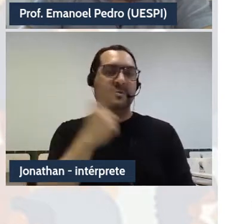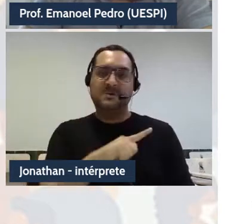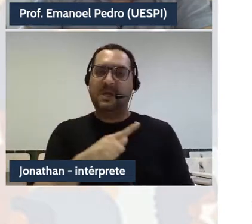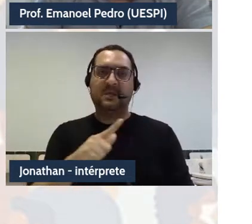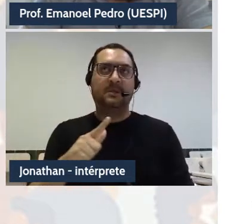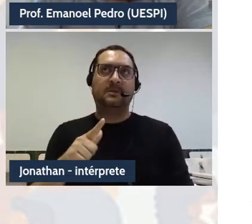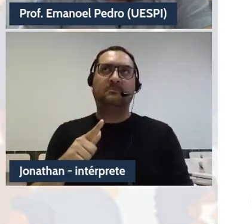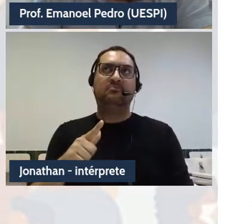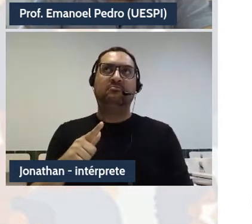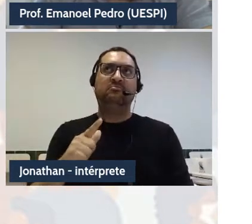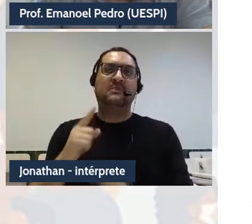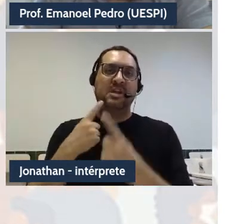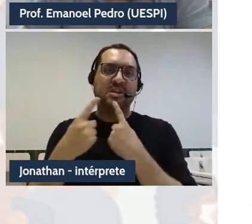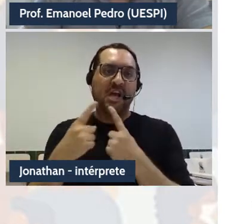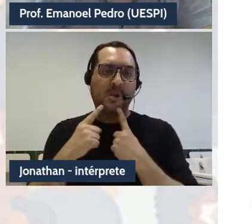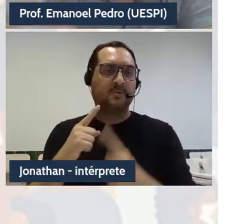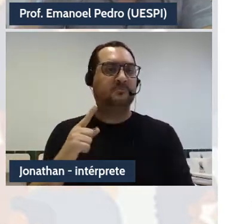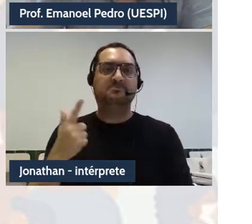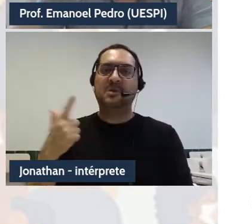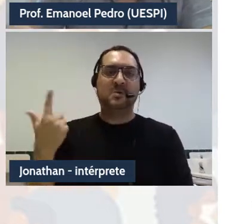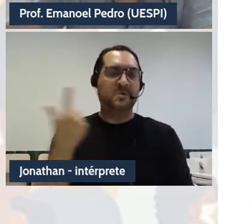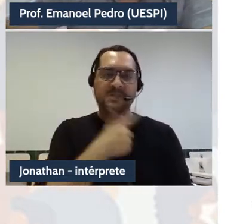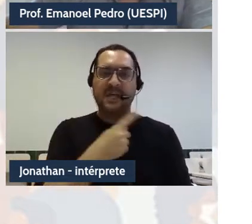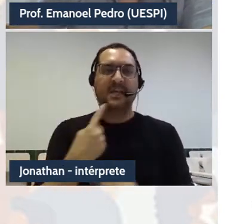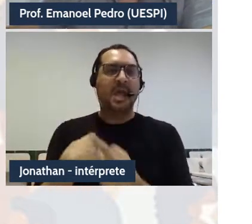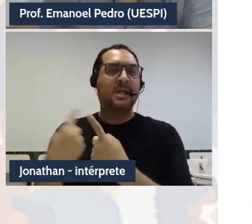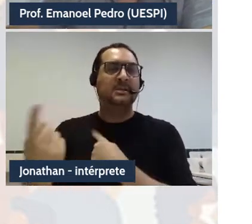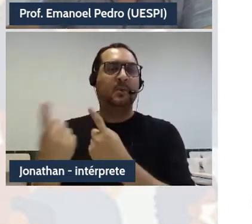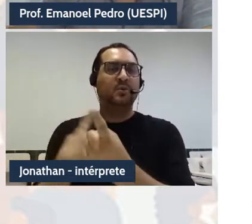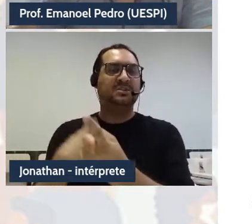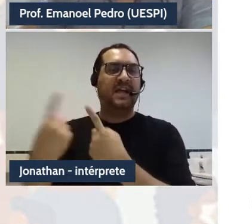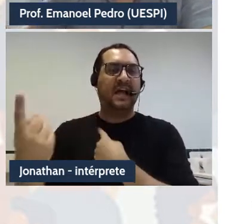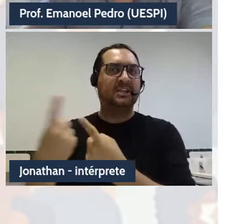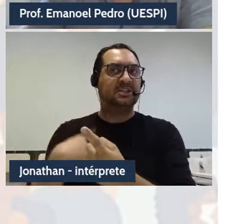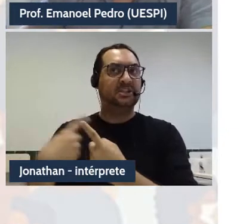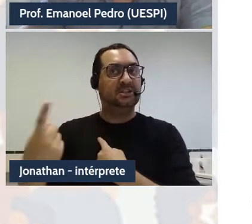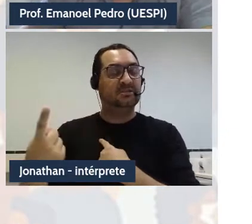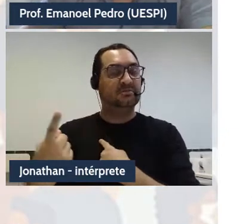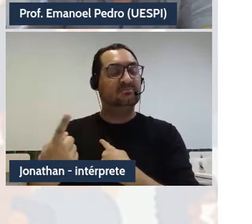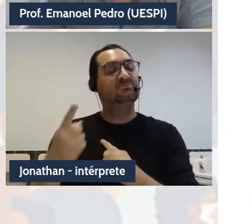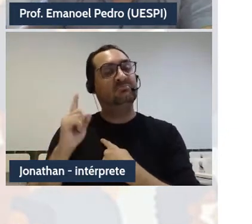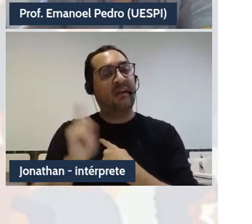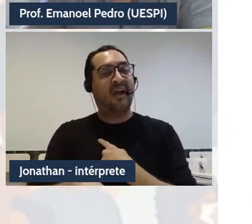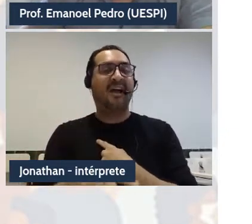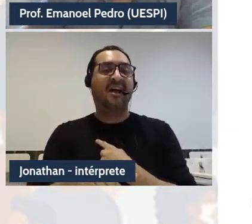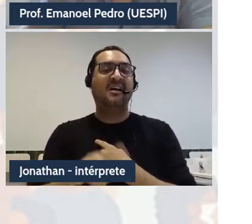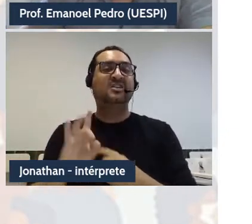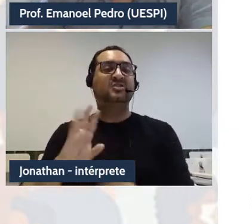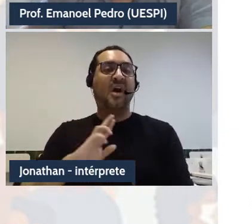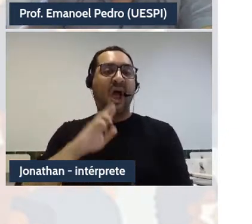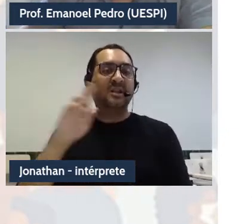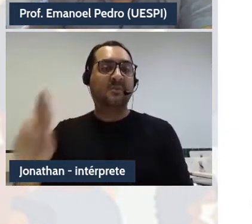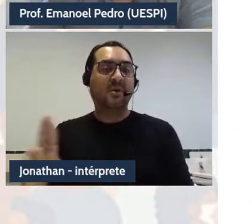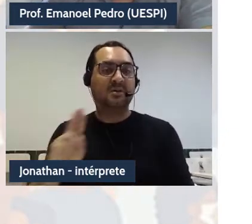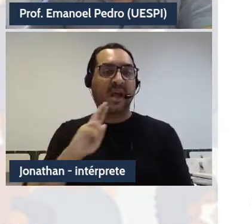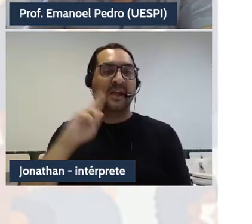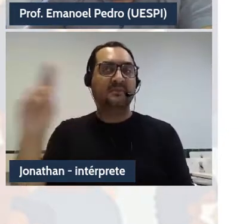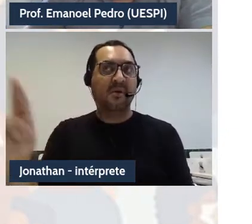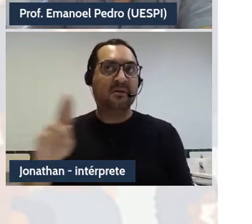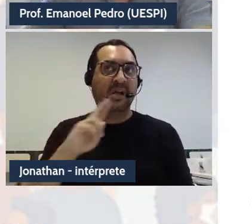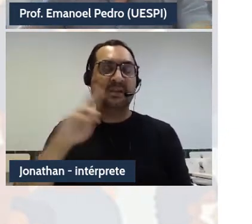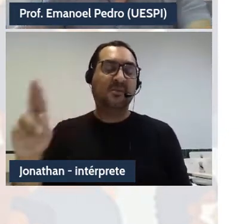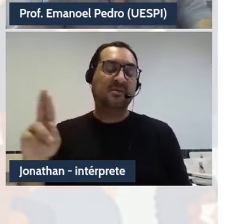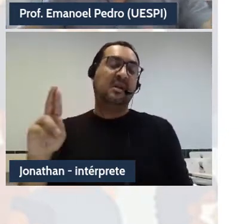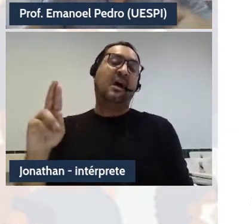e não a reciprocidade, de um lado, sinaliza um caráter animal da comunicação e sua limitação na capacidade de